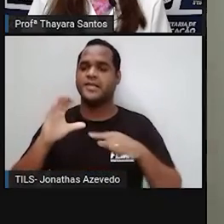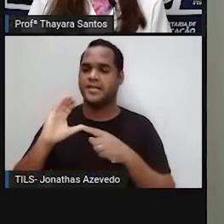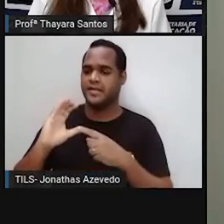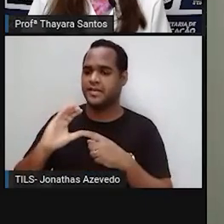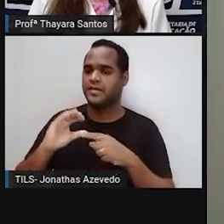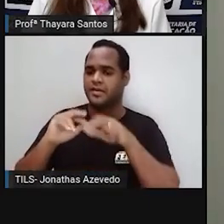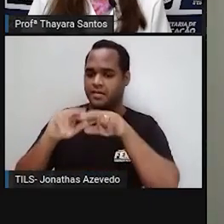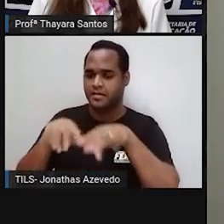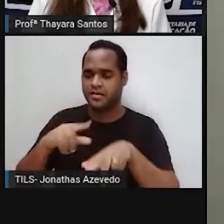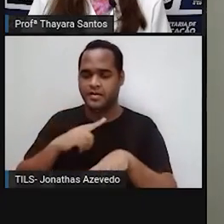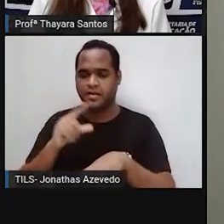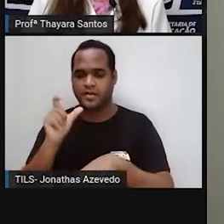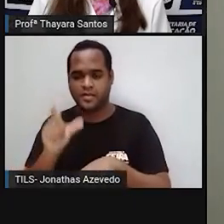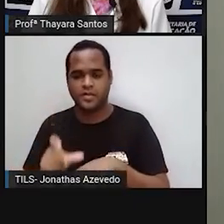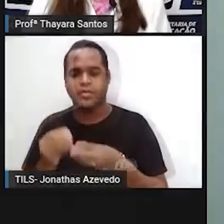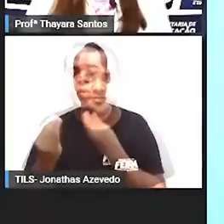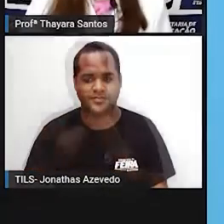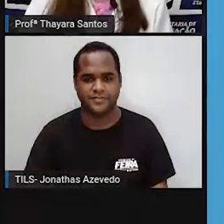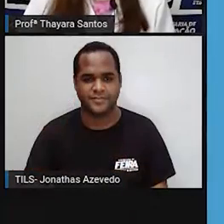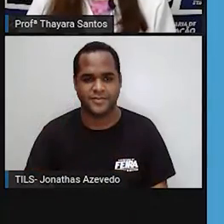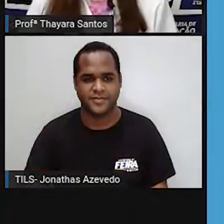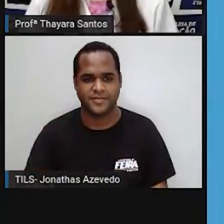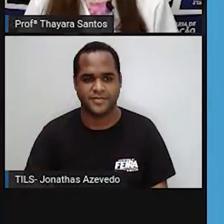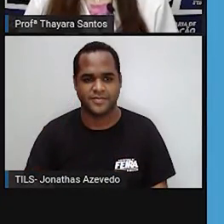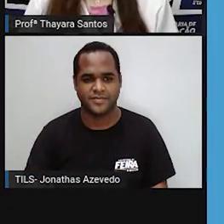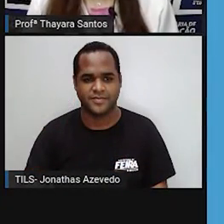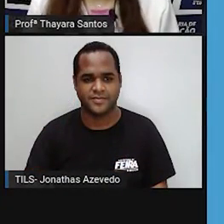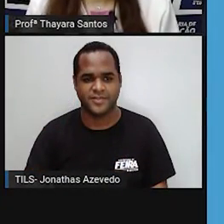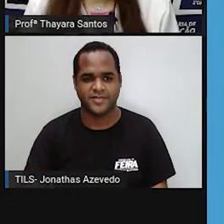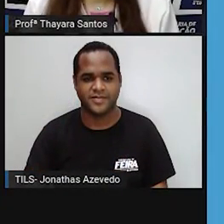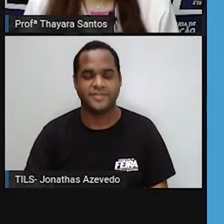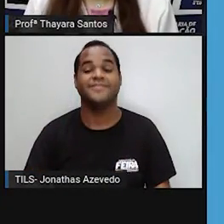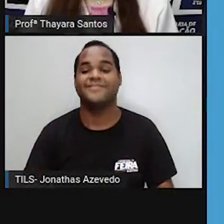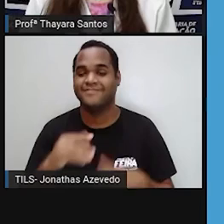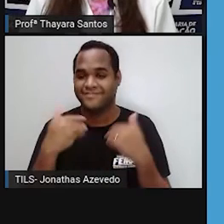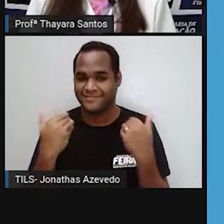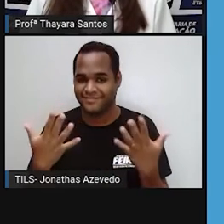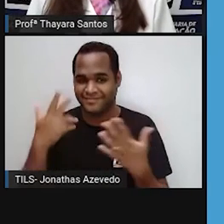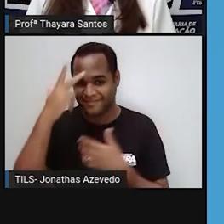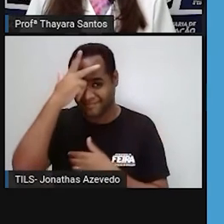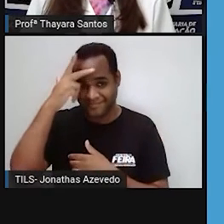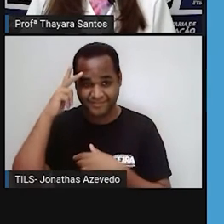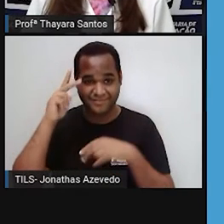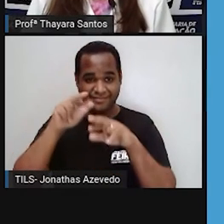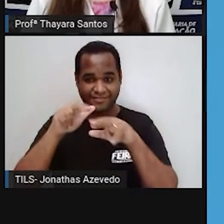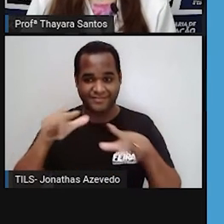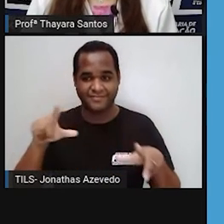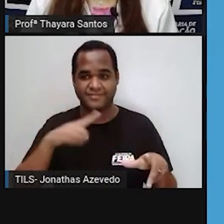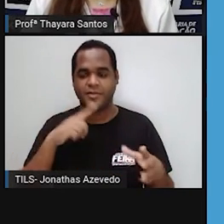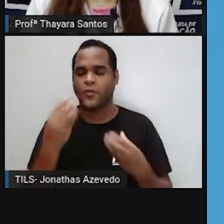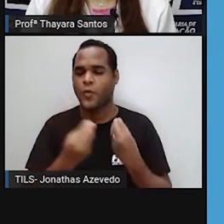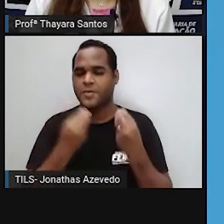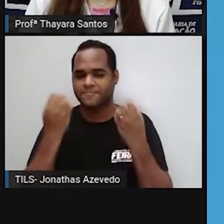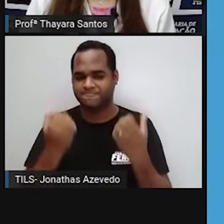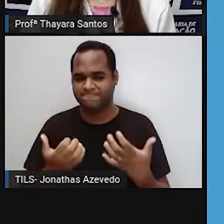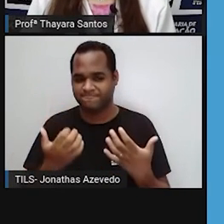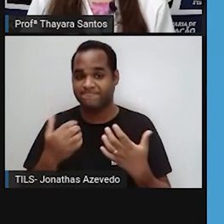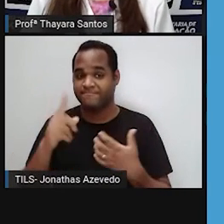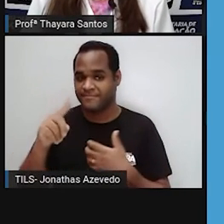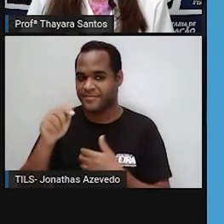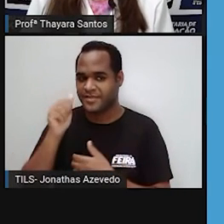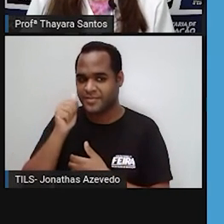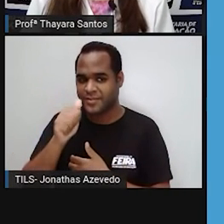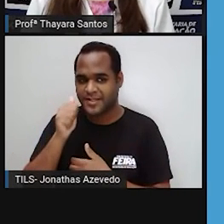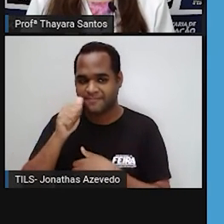e de hábitos do ser humano. Então, gente, foram muito boas as colocações da